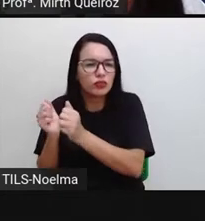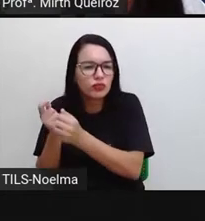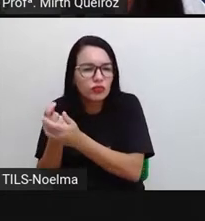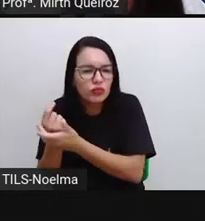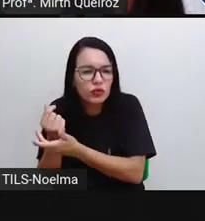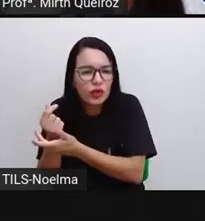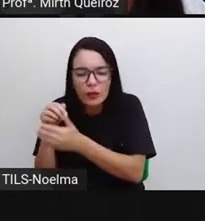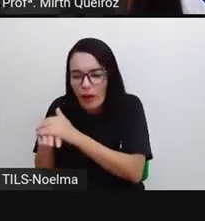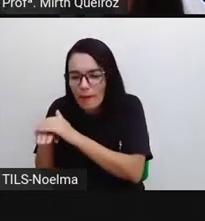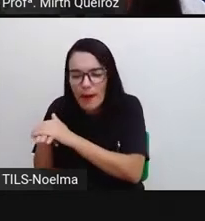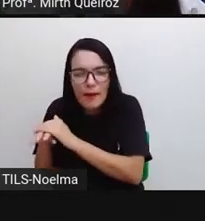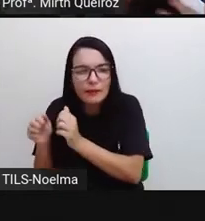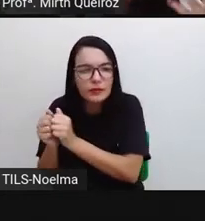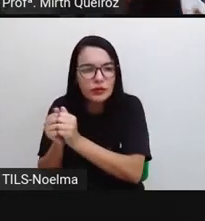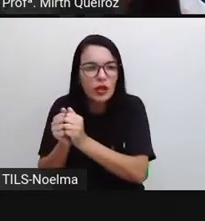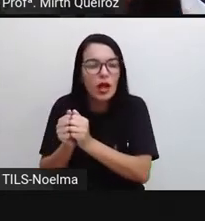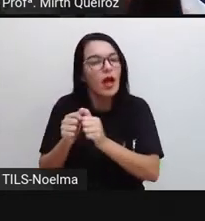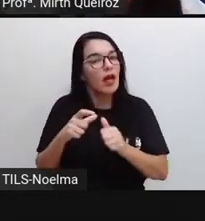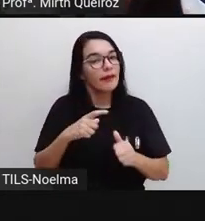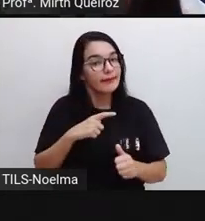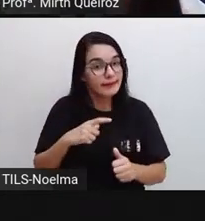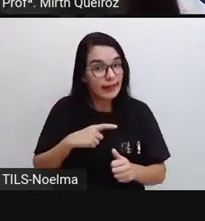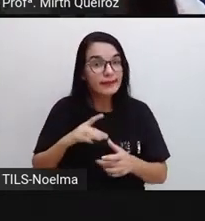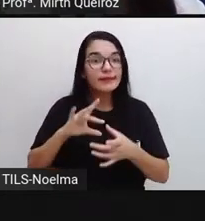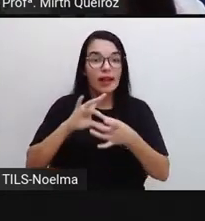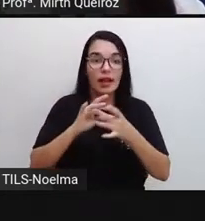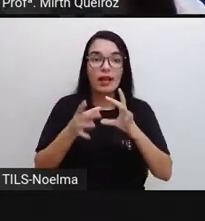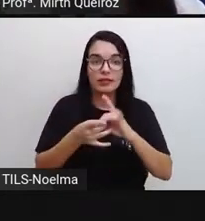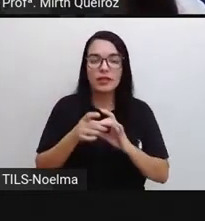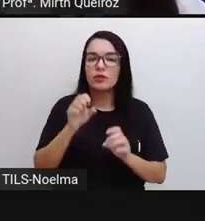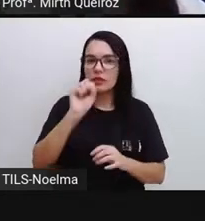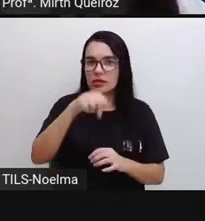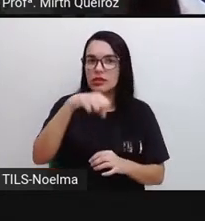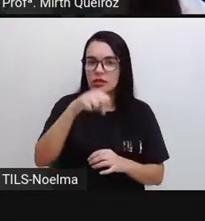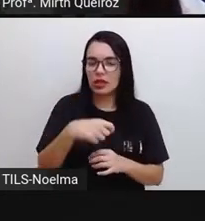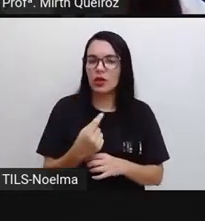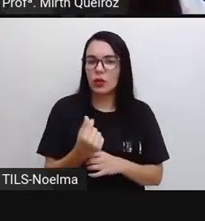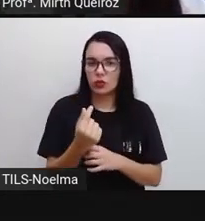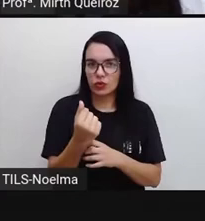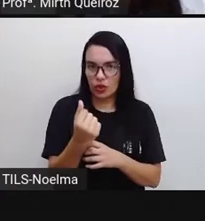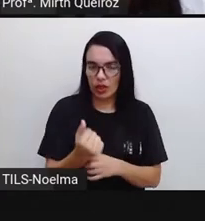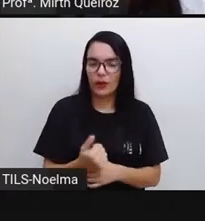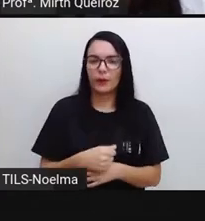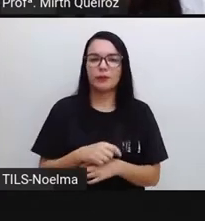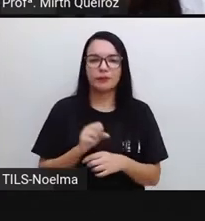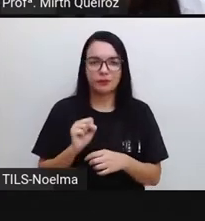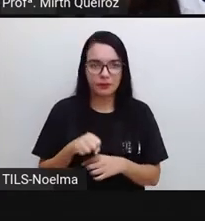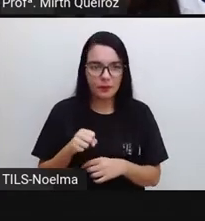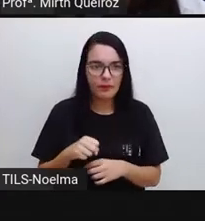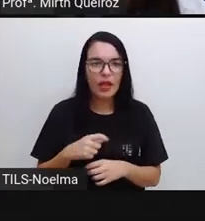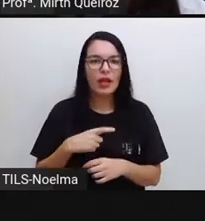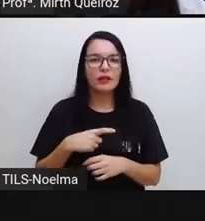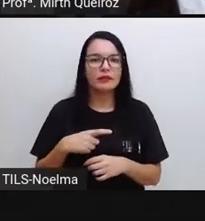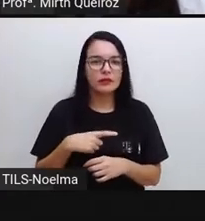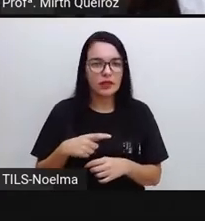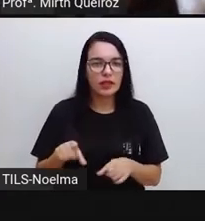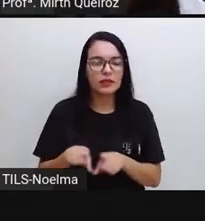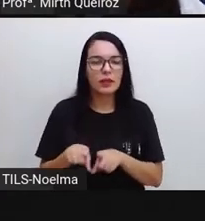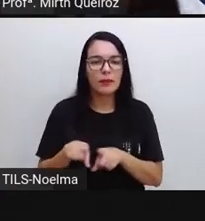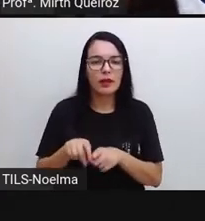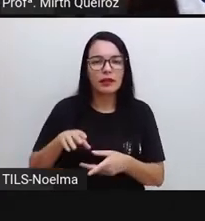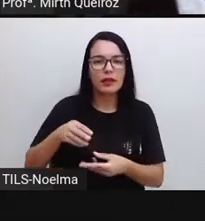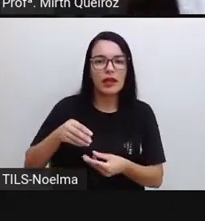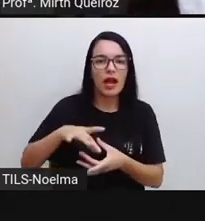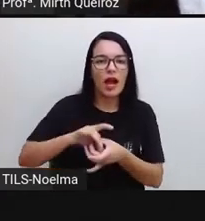dizer assim. Economia tem relação, sim, com dinheiro. Economia tem a ver, sim, com a